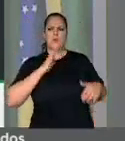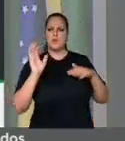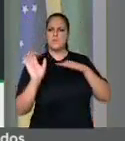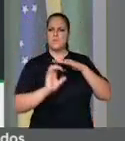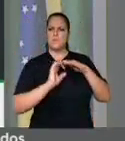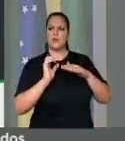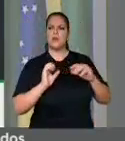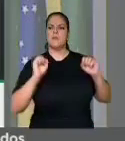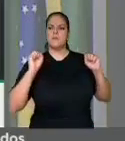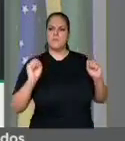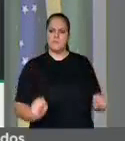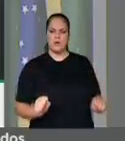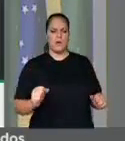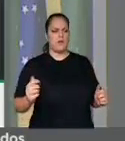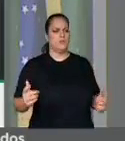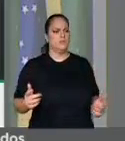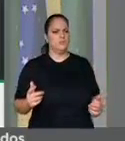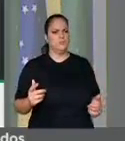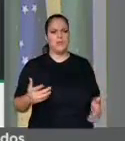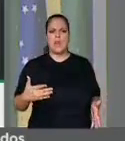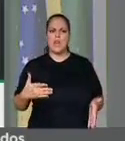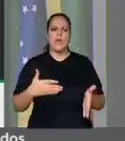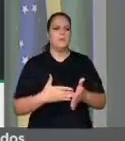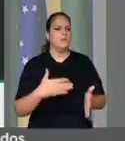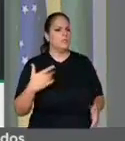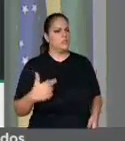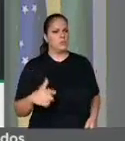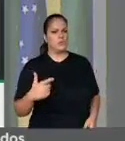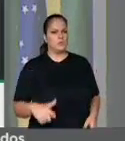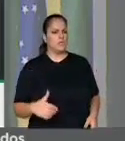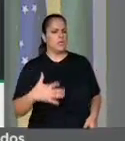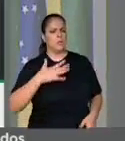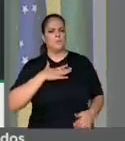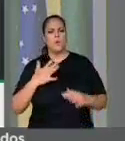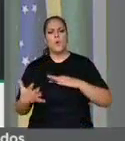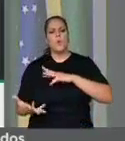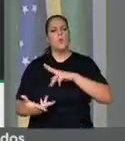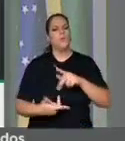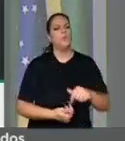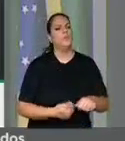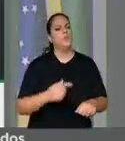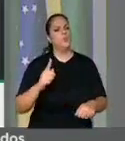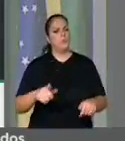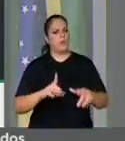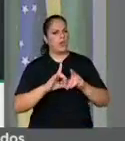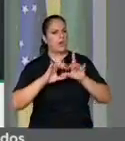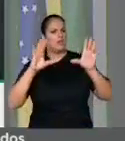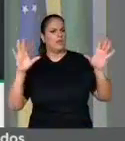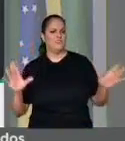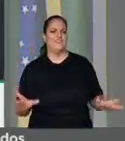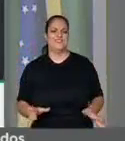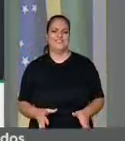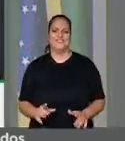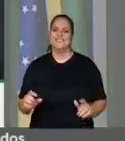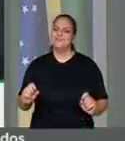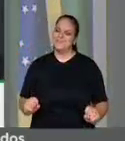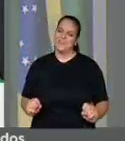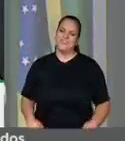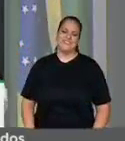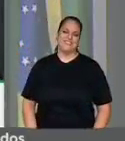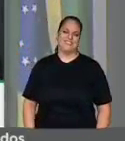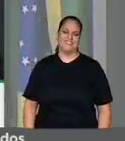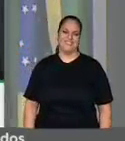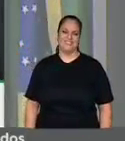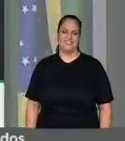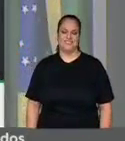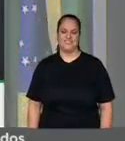meu limite não existe, o meu mundo não tem fronteiras. E são jovens, senhor presidente, como